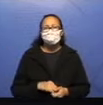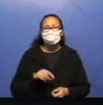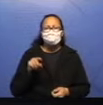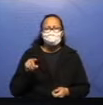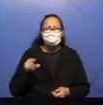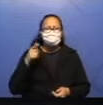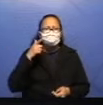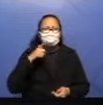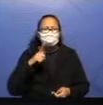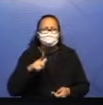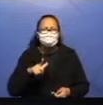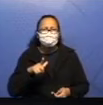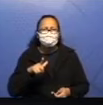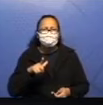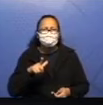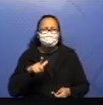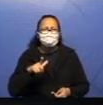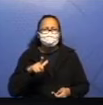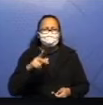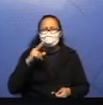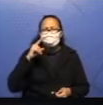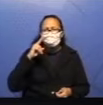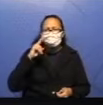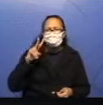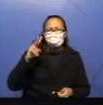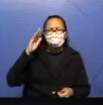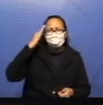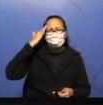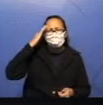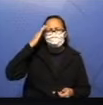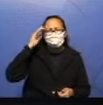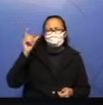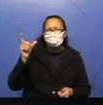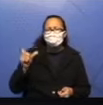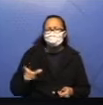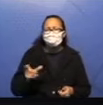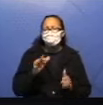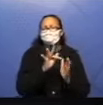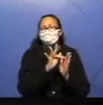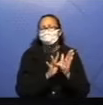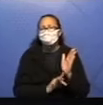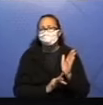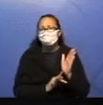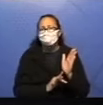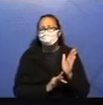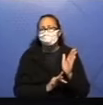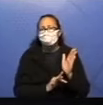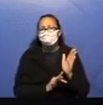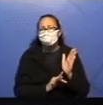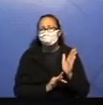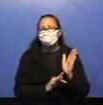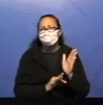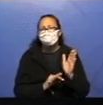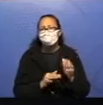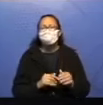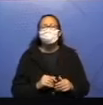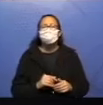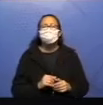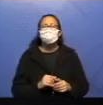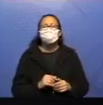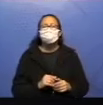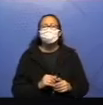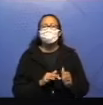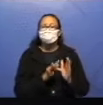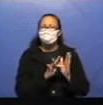identificar personagens do nosso texto? Olha só. Aqui no texto fala